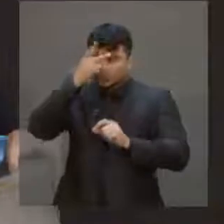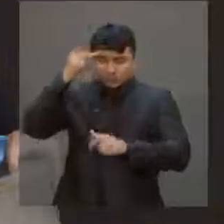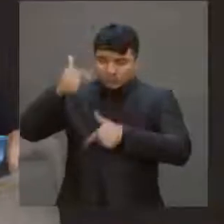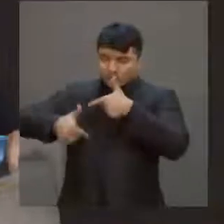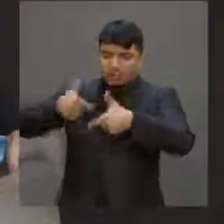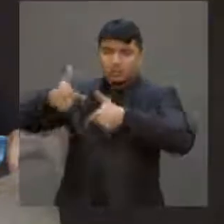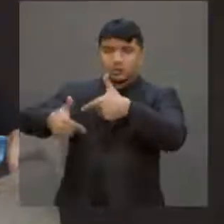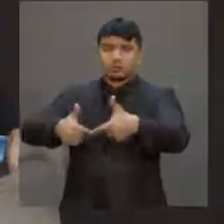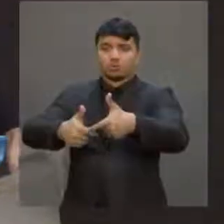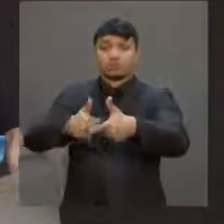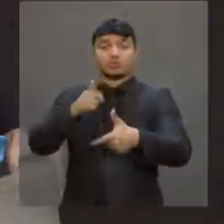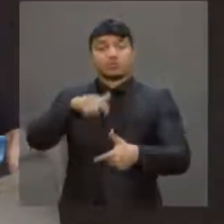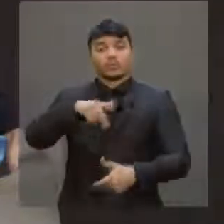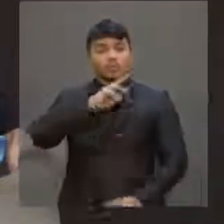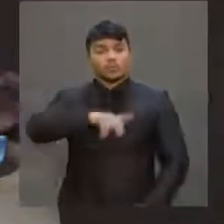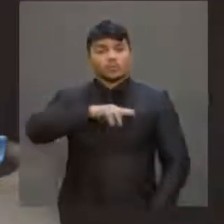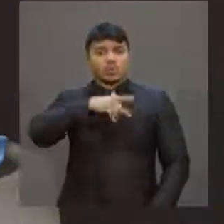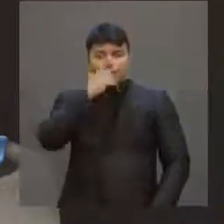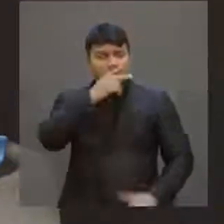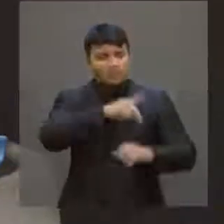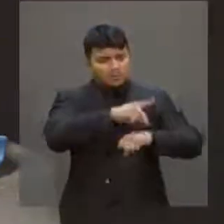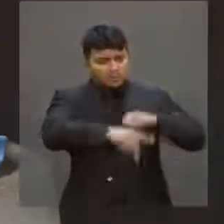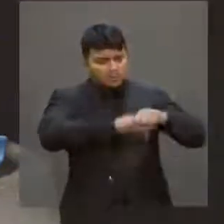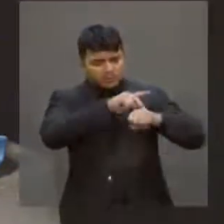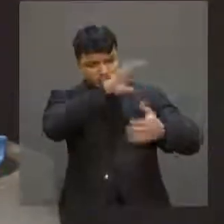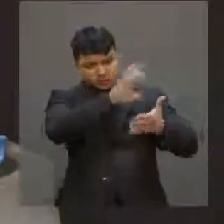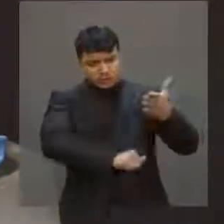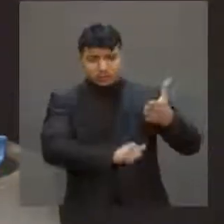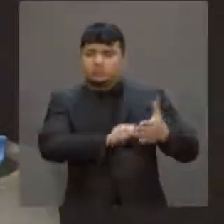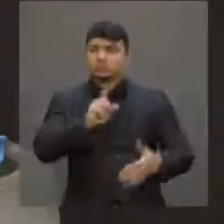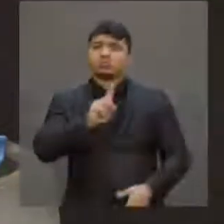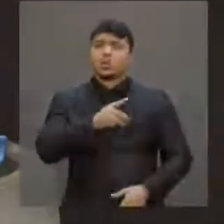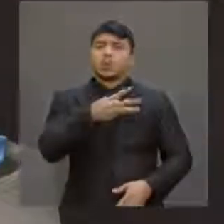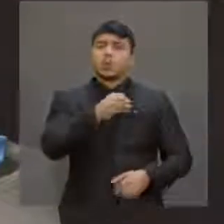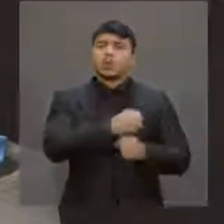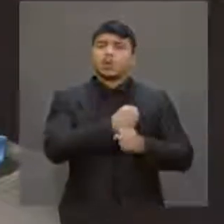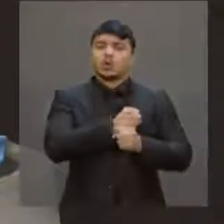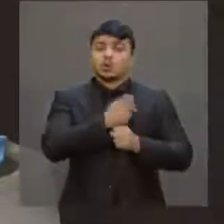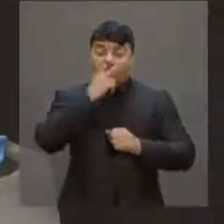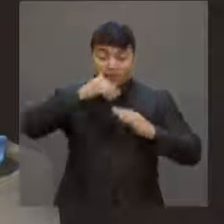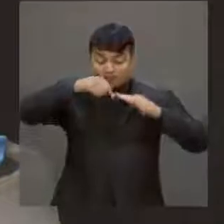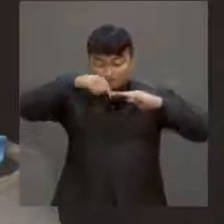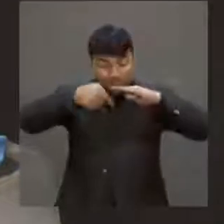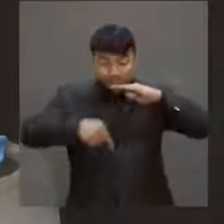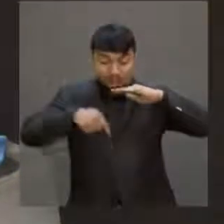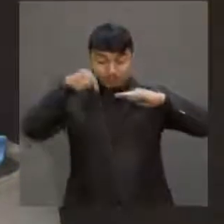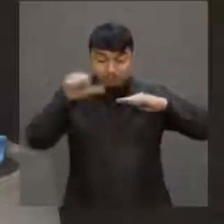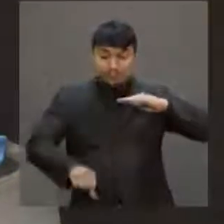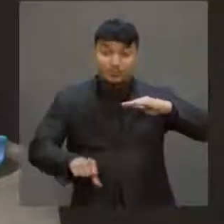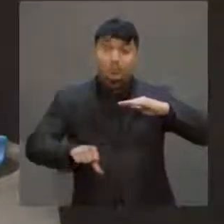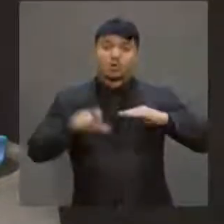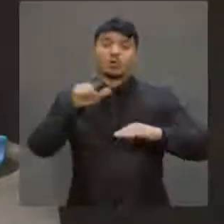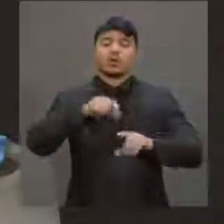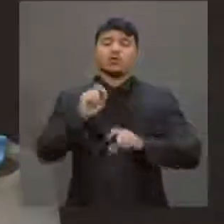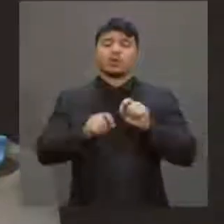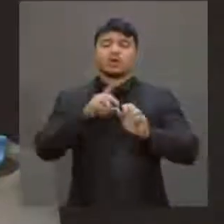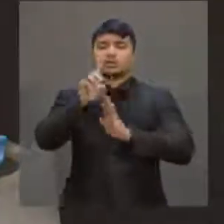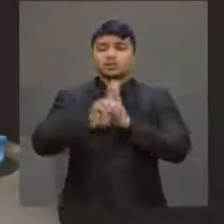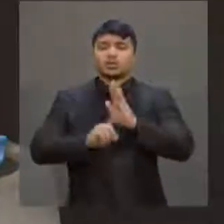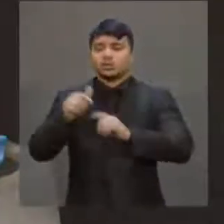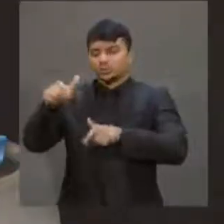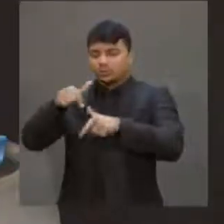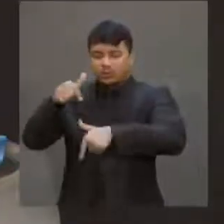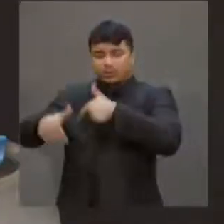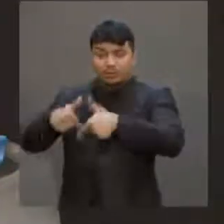trabalhadora. Isso não tirou o país, nesses 30 anos, de um dos piores países entre os países, comparativamente